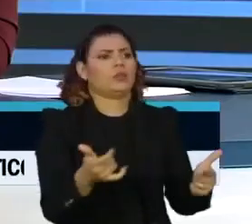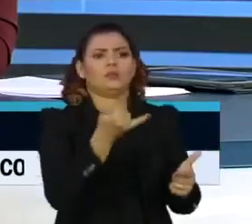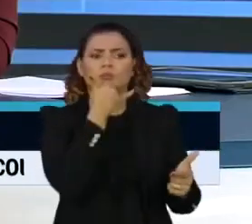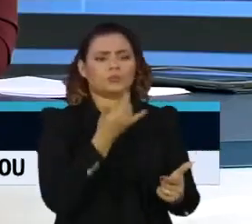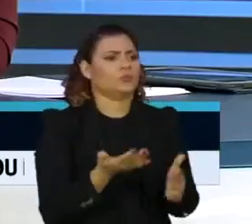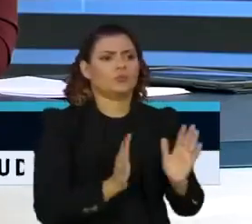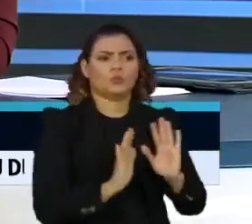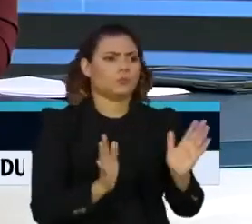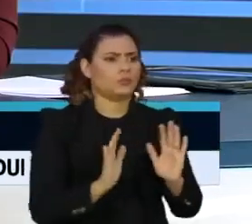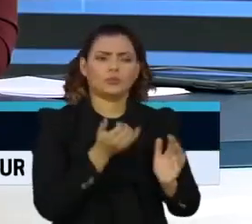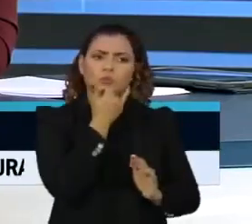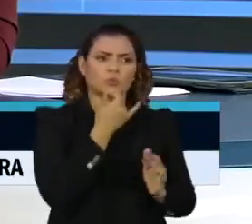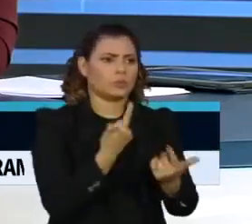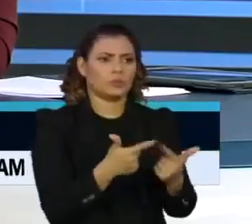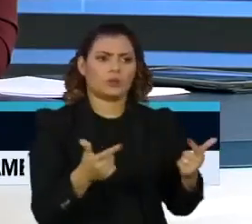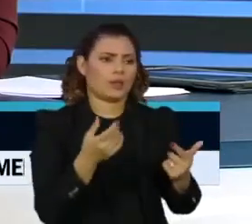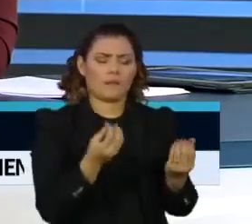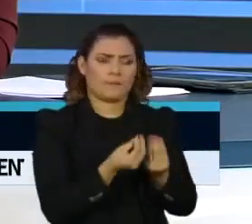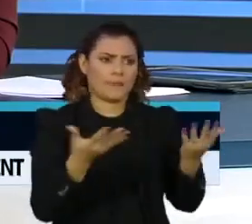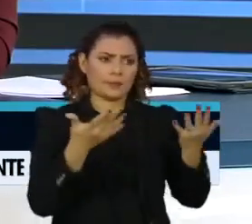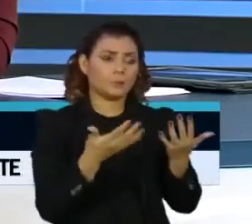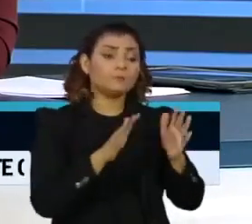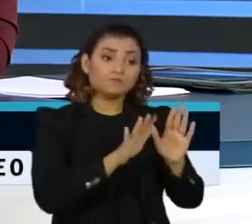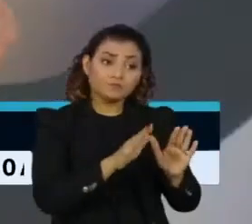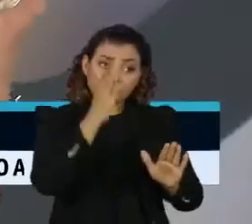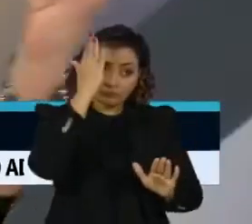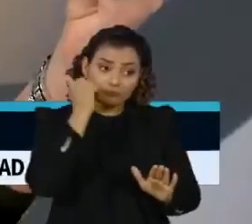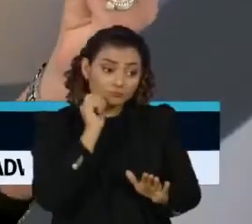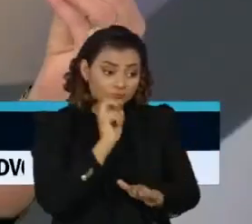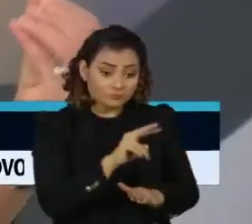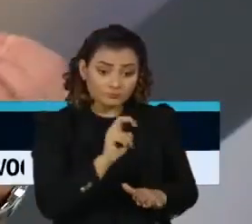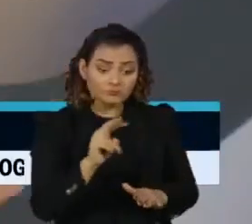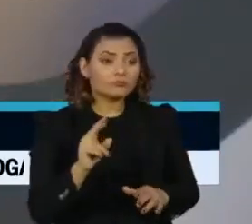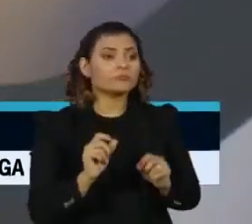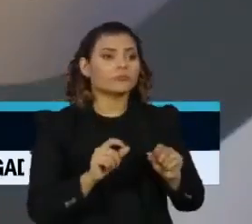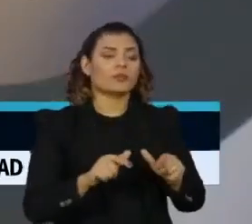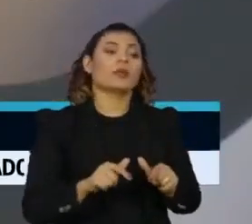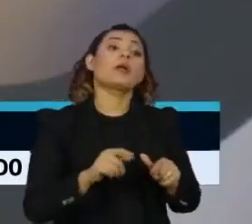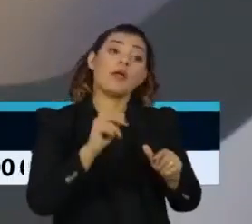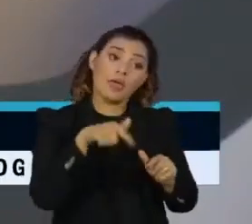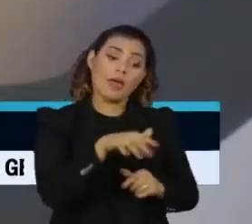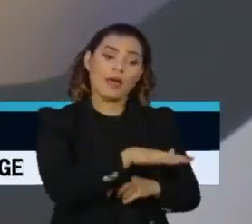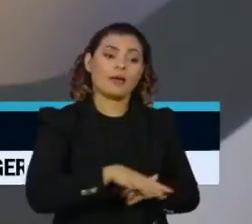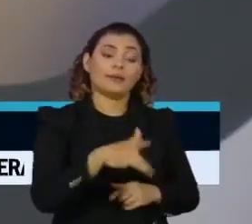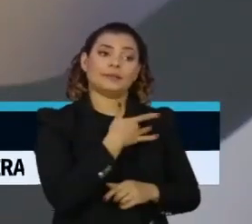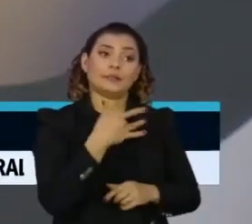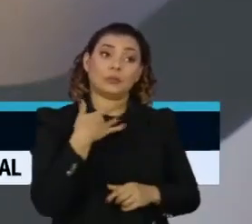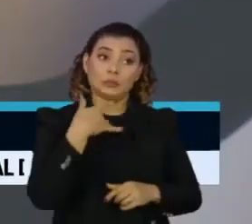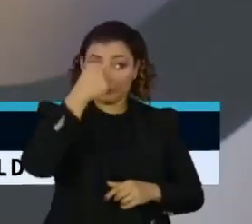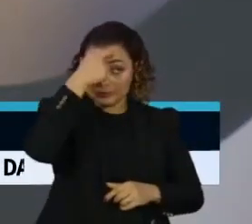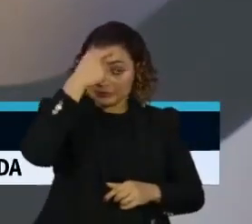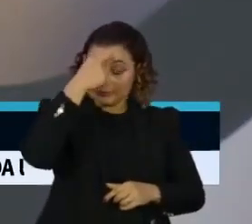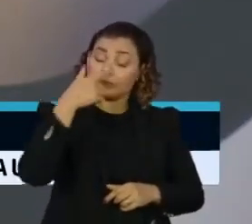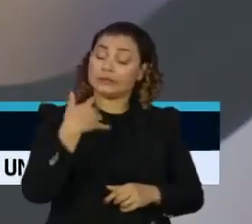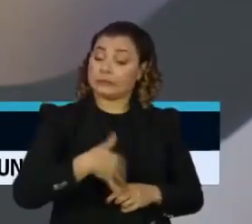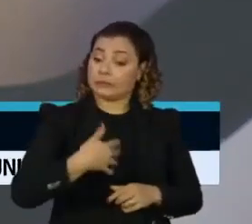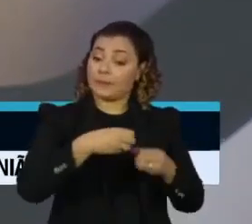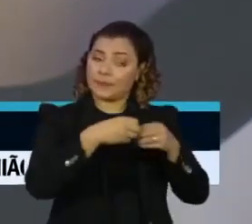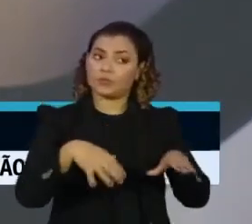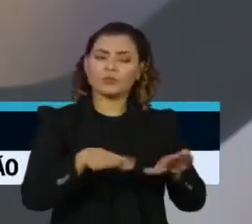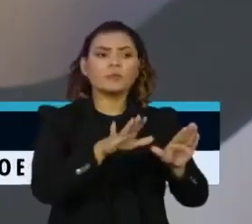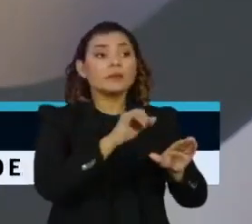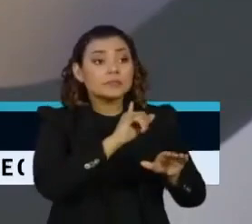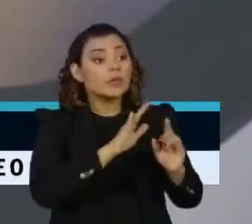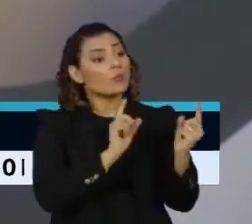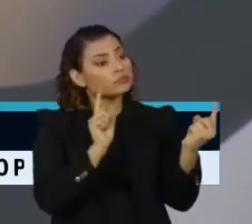que a gente chama em termos de... Nós sabemos que isso pode ter uma ação na saúde mental do paciente, mas se eu conversar com